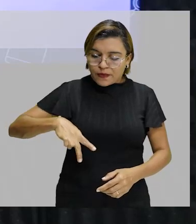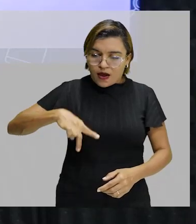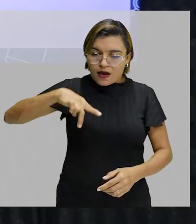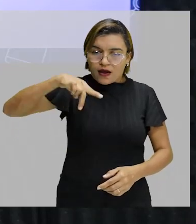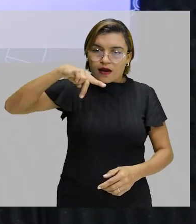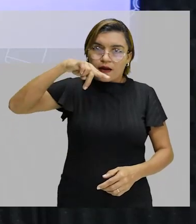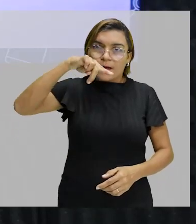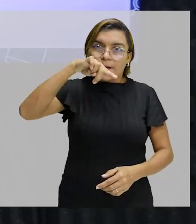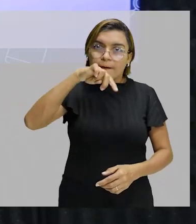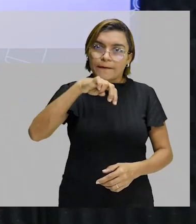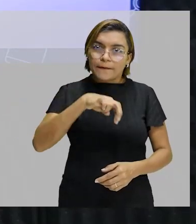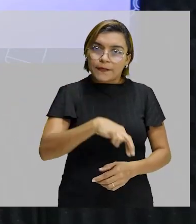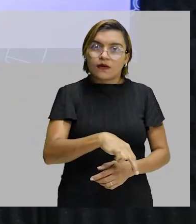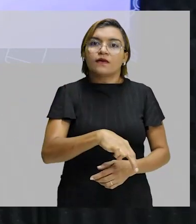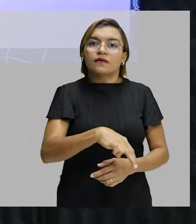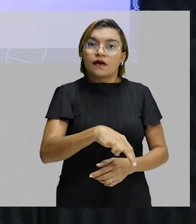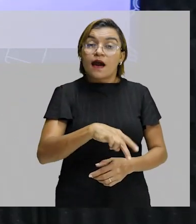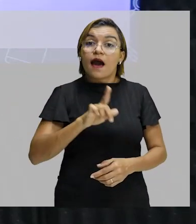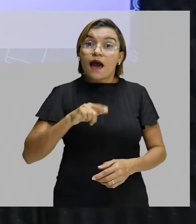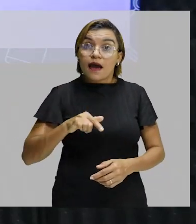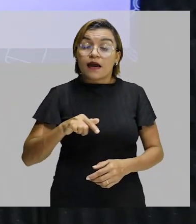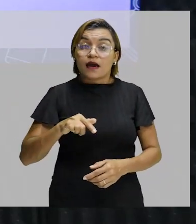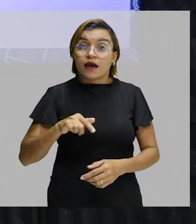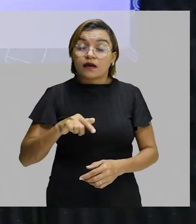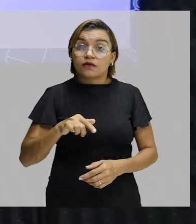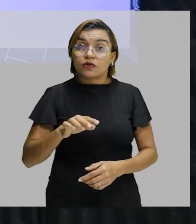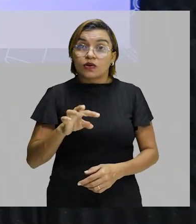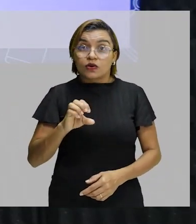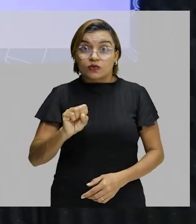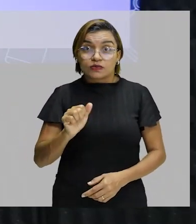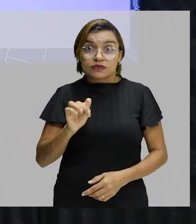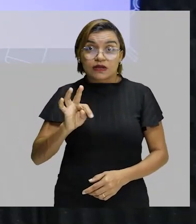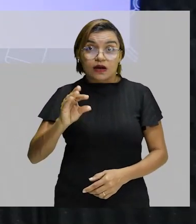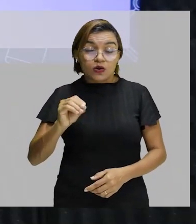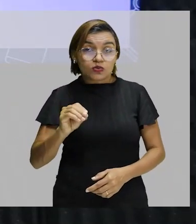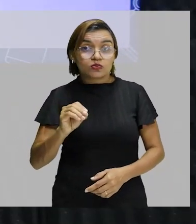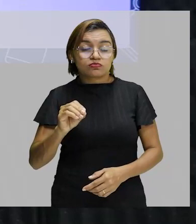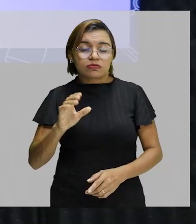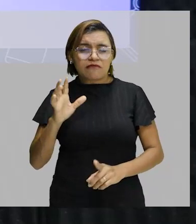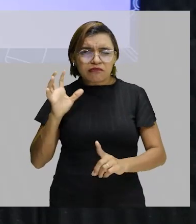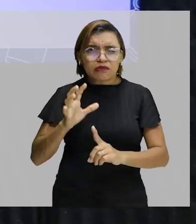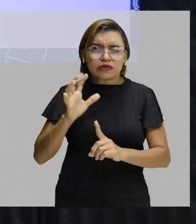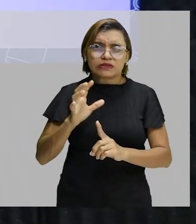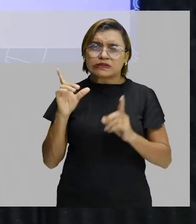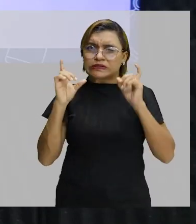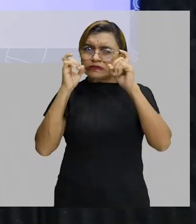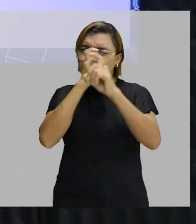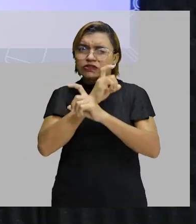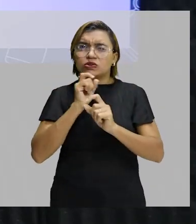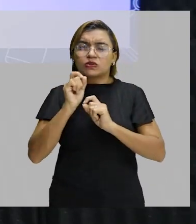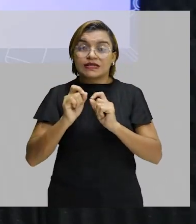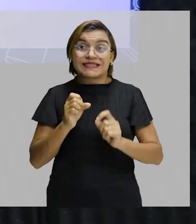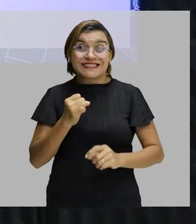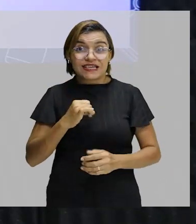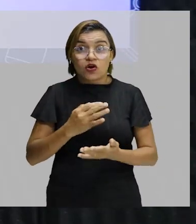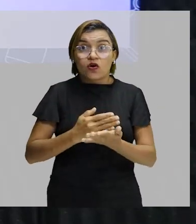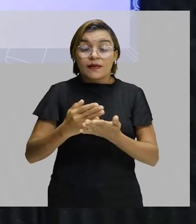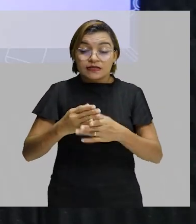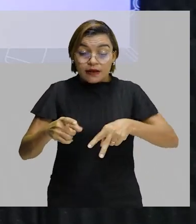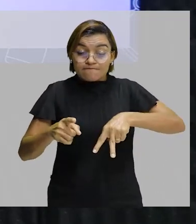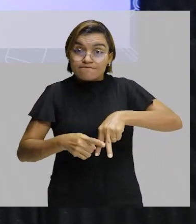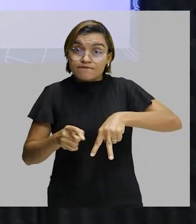salto. Então, isso que é o que torna o salto triplo um pouquinho complexo. Se ele começou com a direita, direita, direita, esquerda,